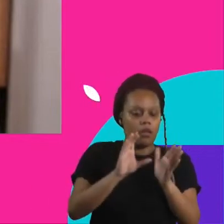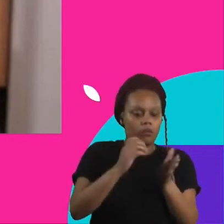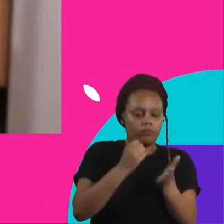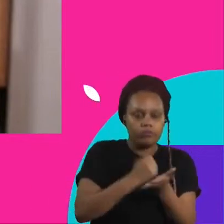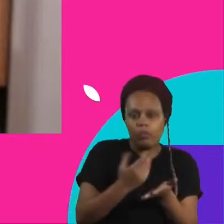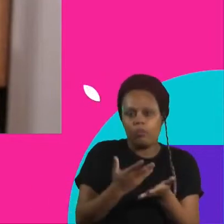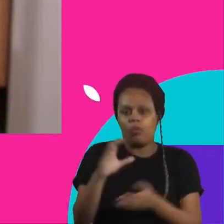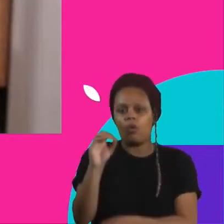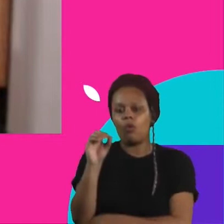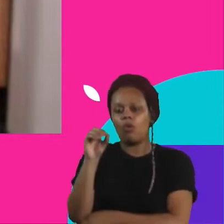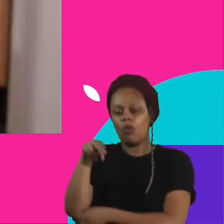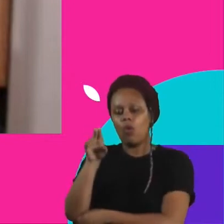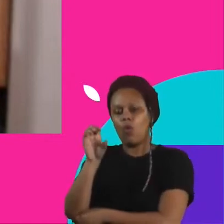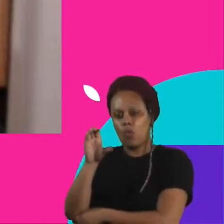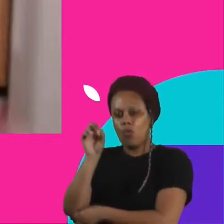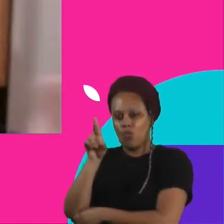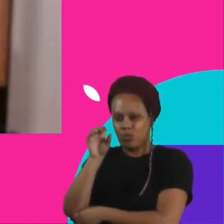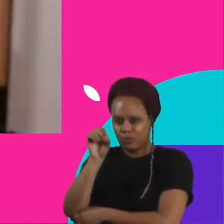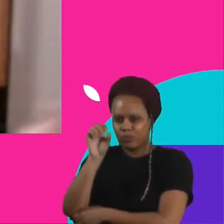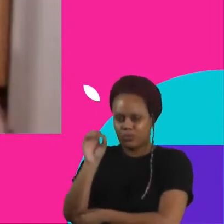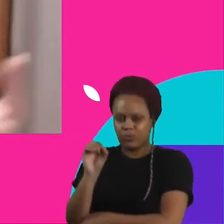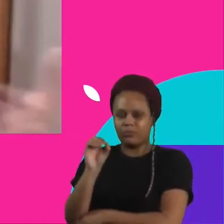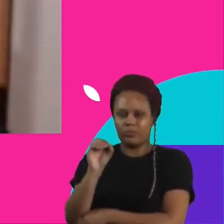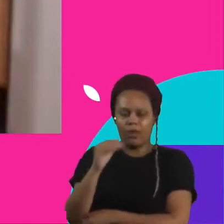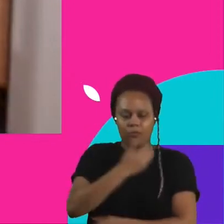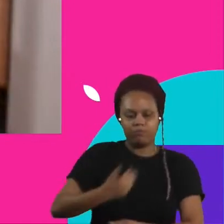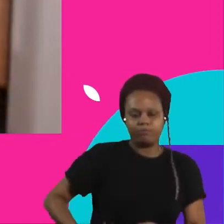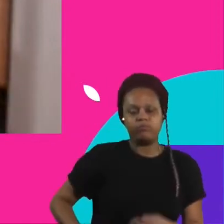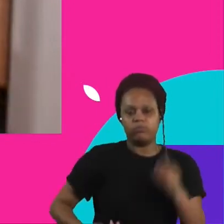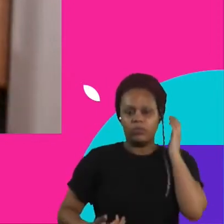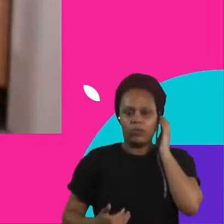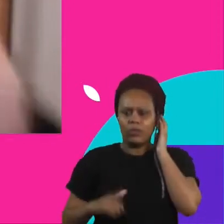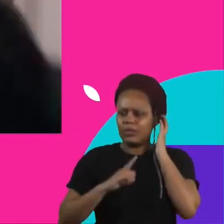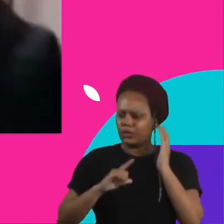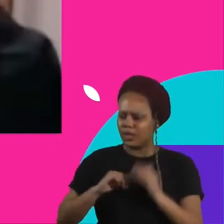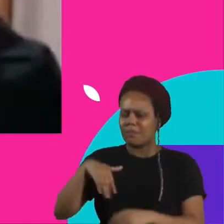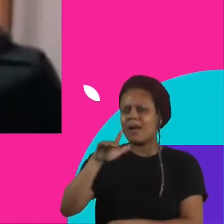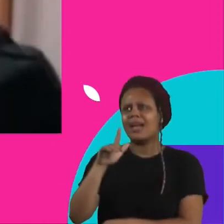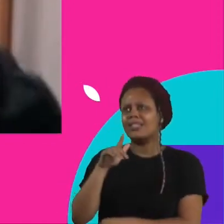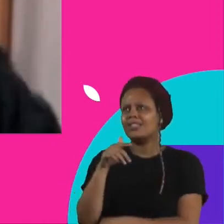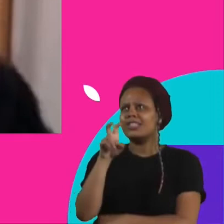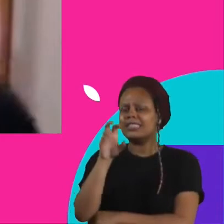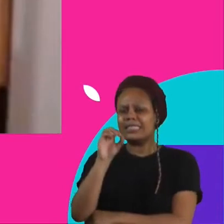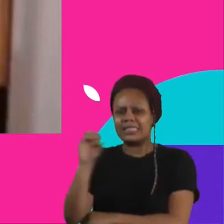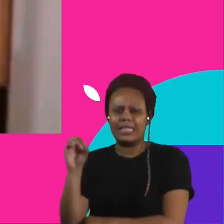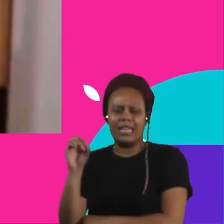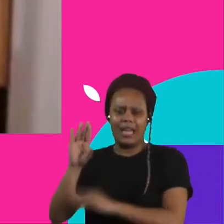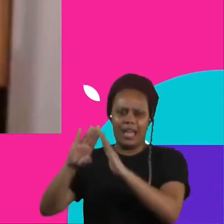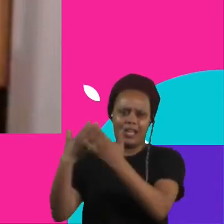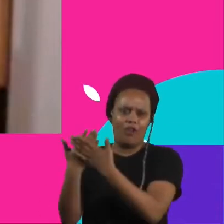sobre vagas existentes em cada escola. Aí você imagina, são 3.500 escolas. É... imagina quantas...